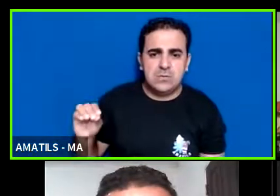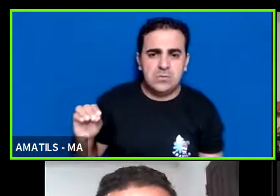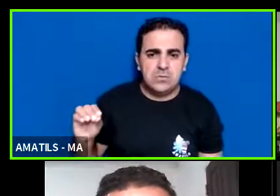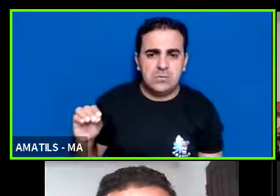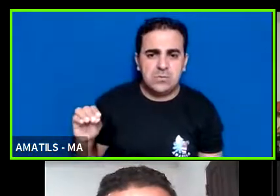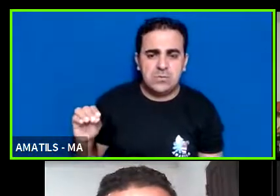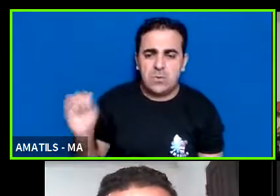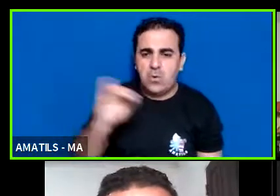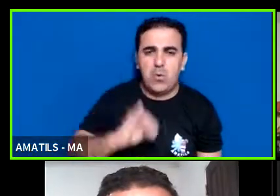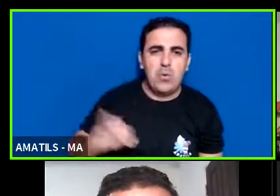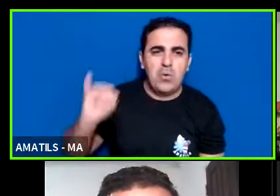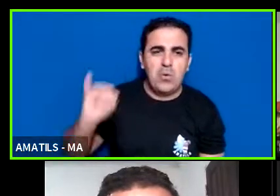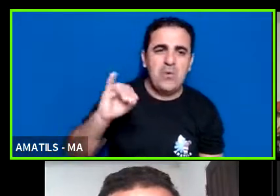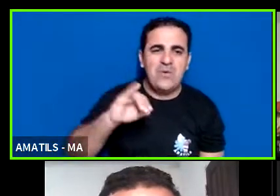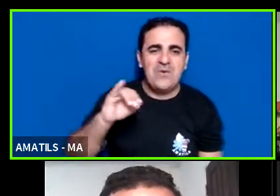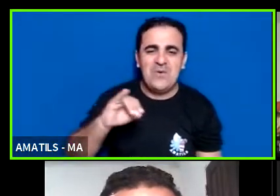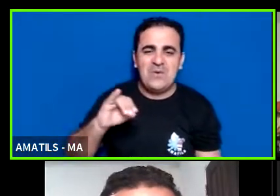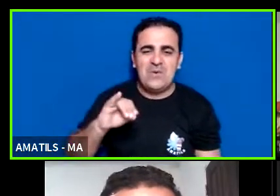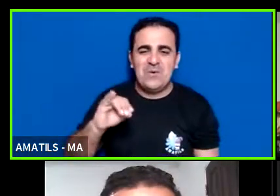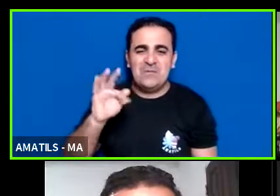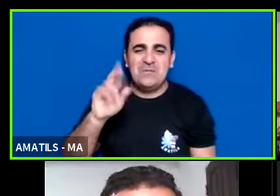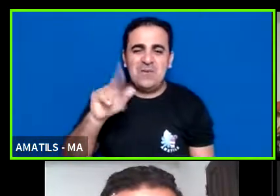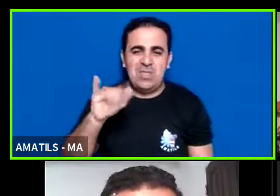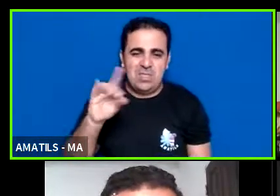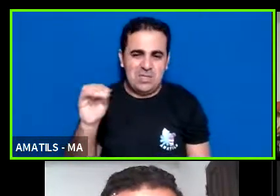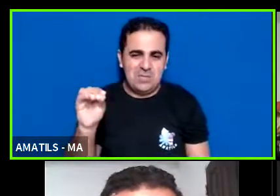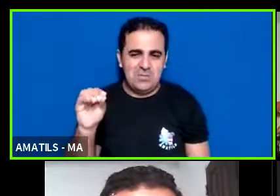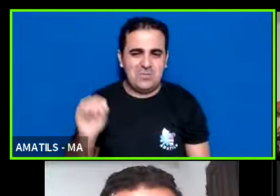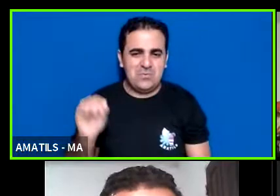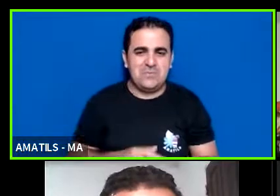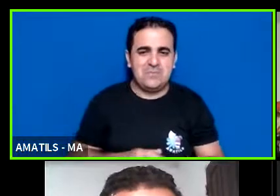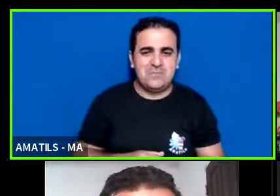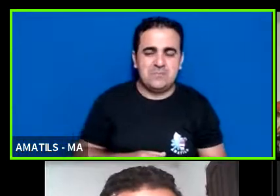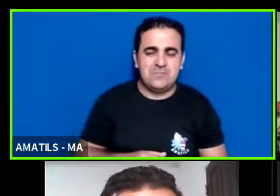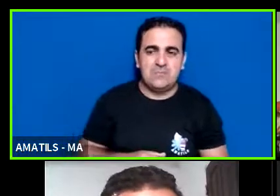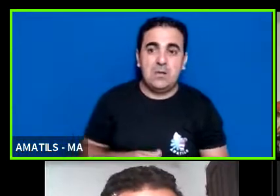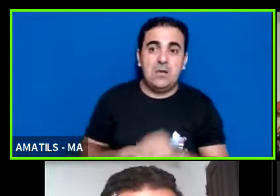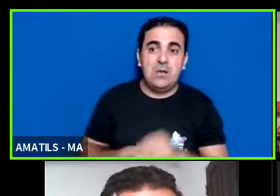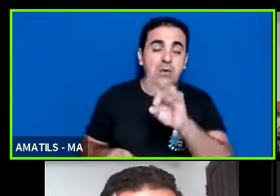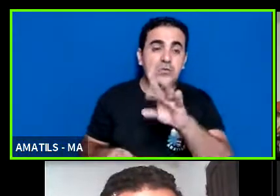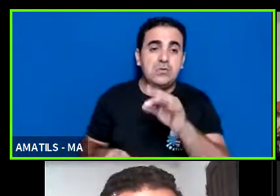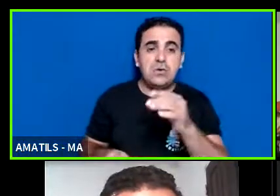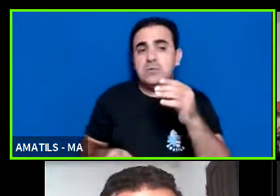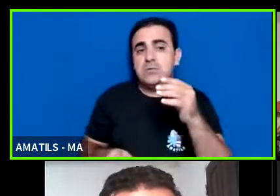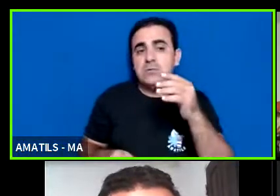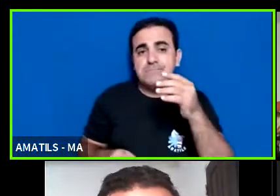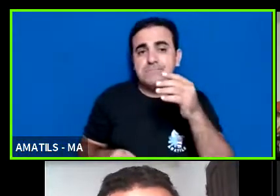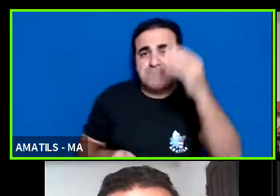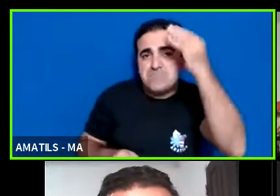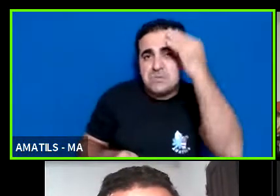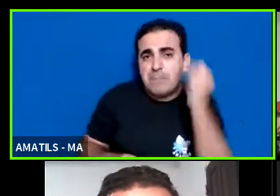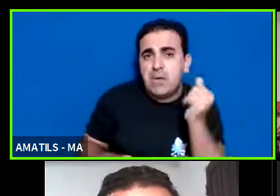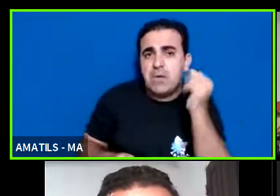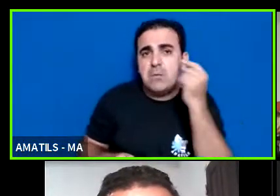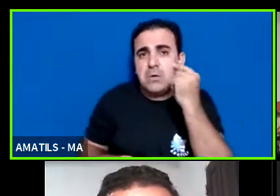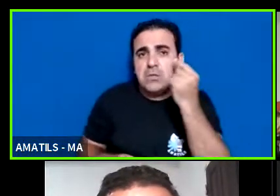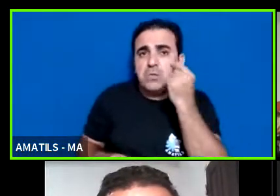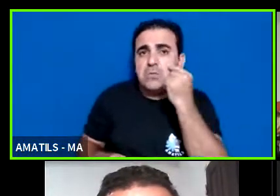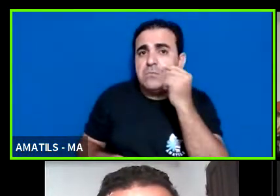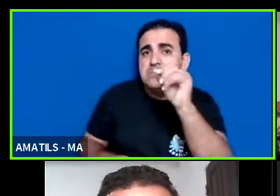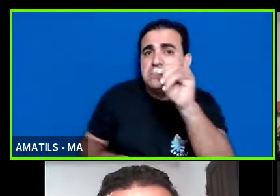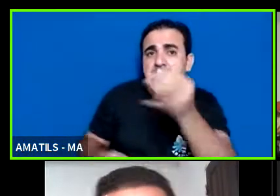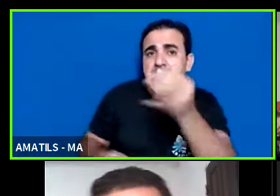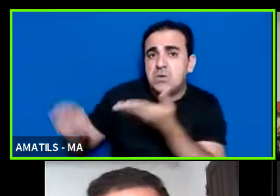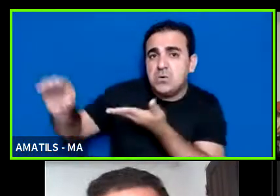oi oi oi oi oi eu só eu queria saber se esse recurso